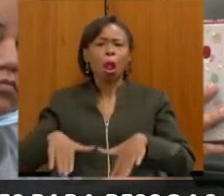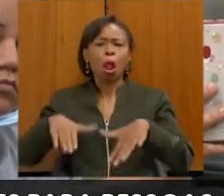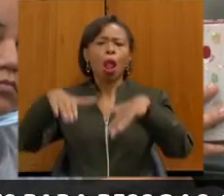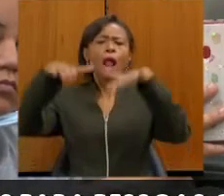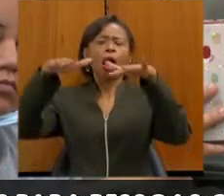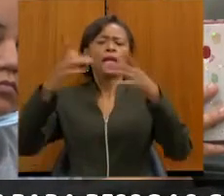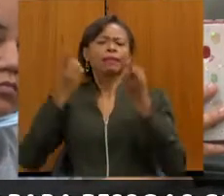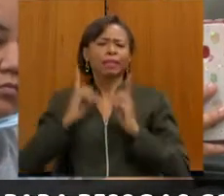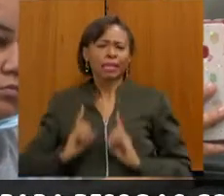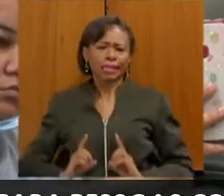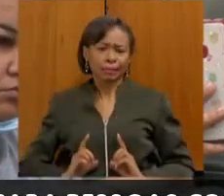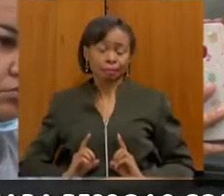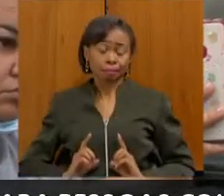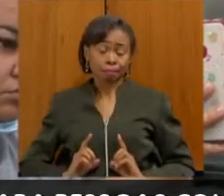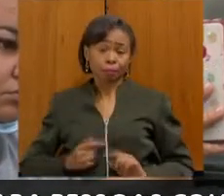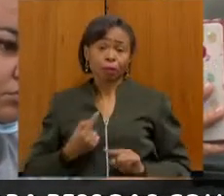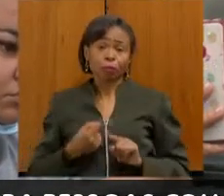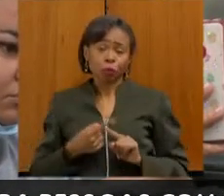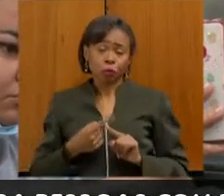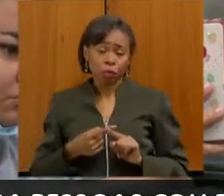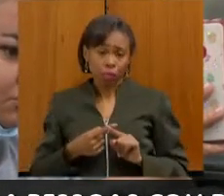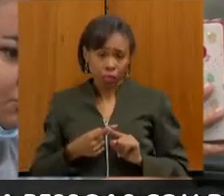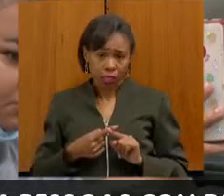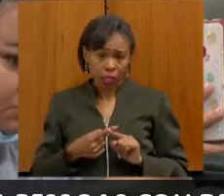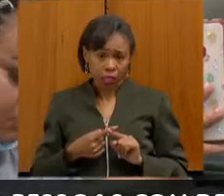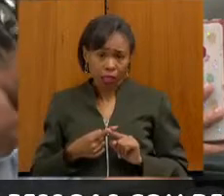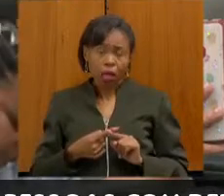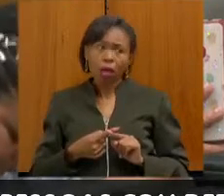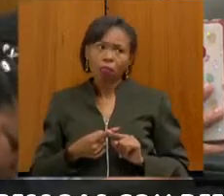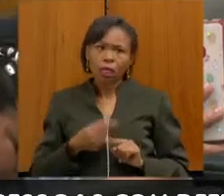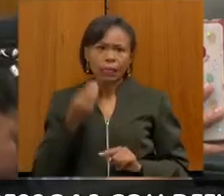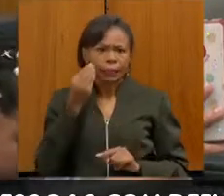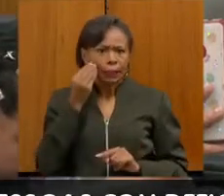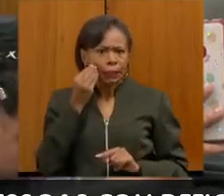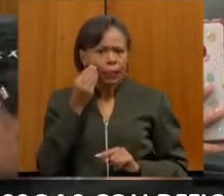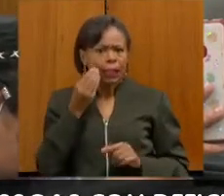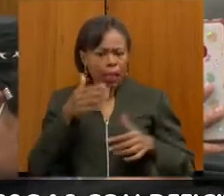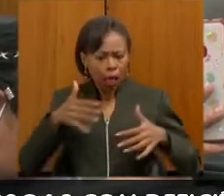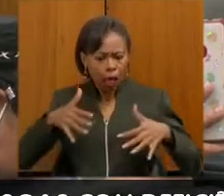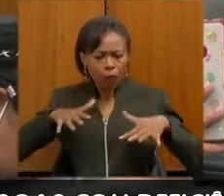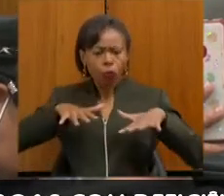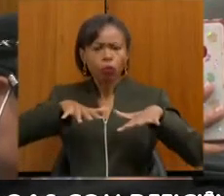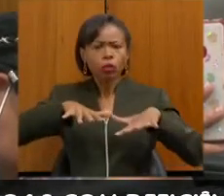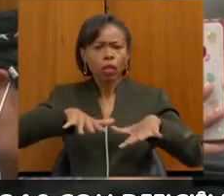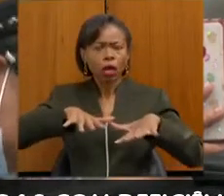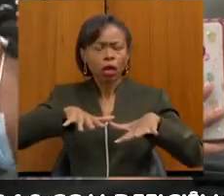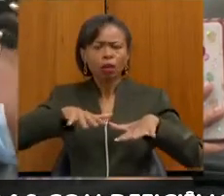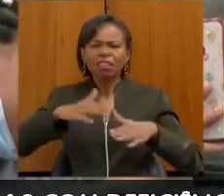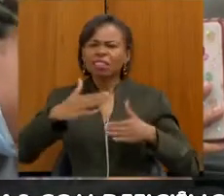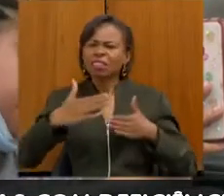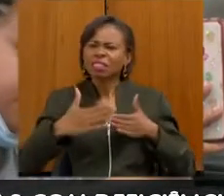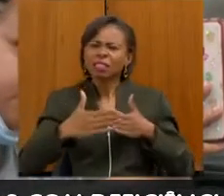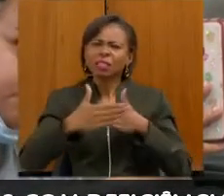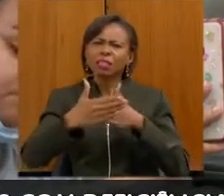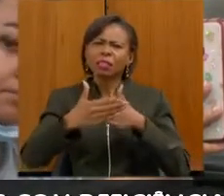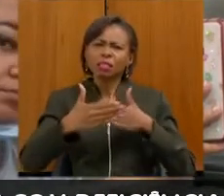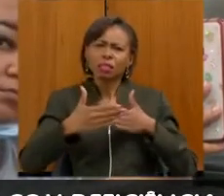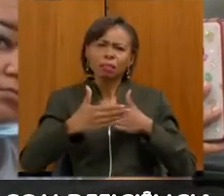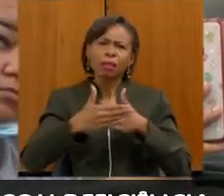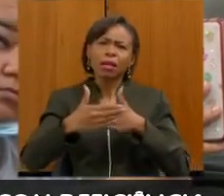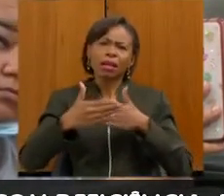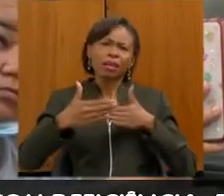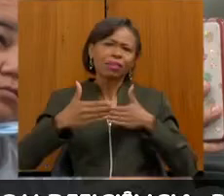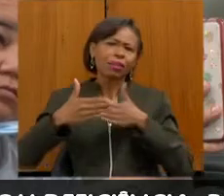busca o processo da inclusão, nós somos limitados de todas as ordens.